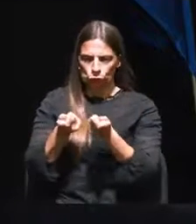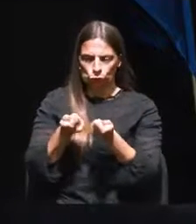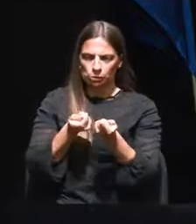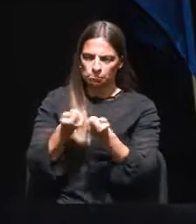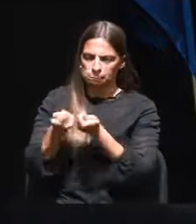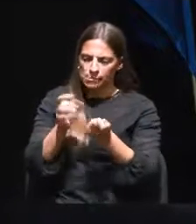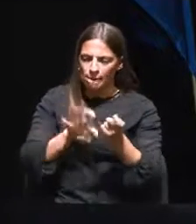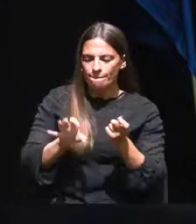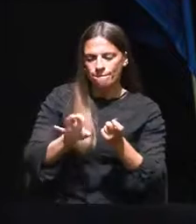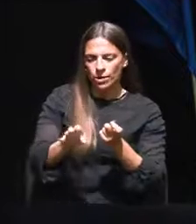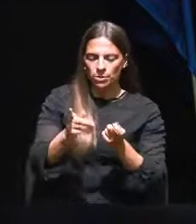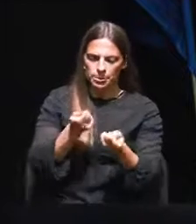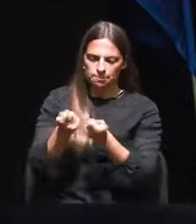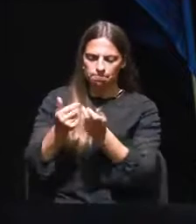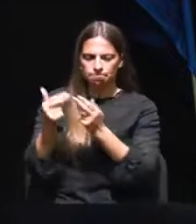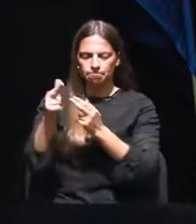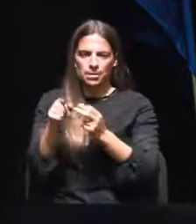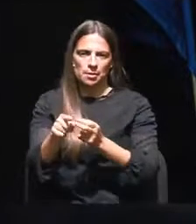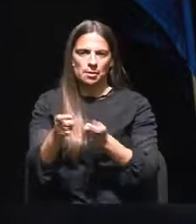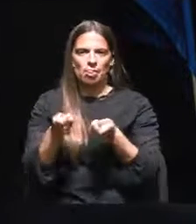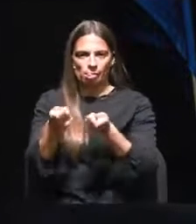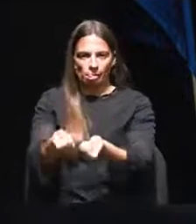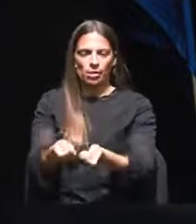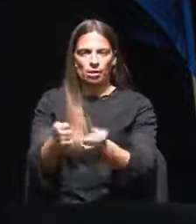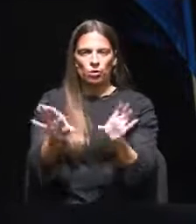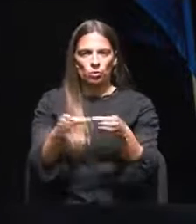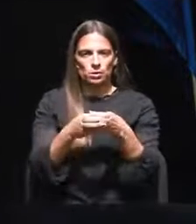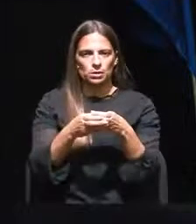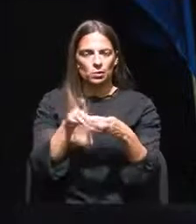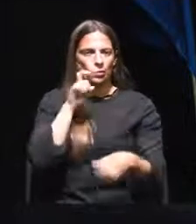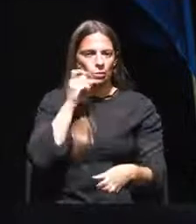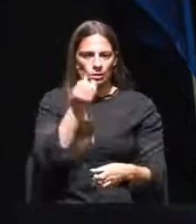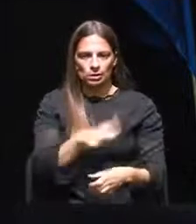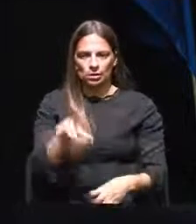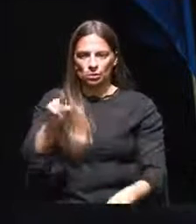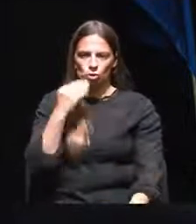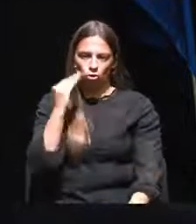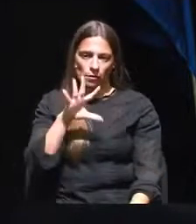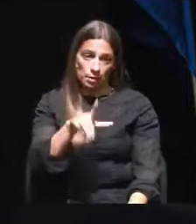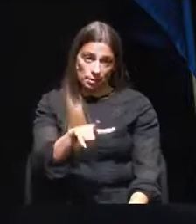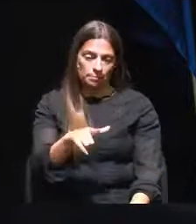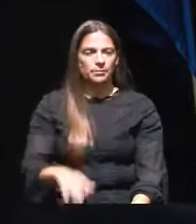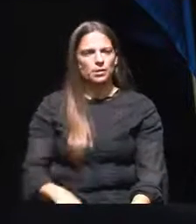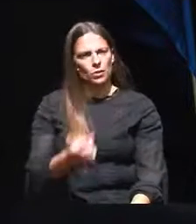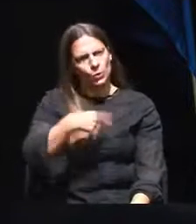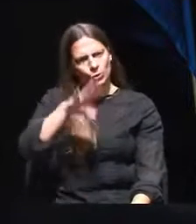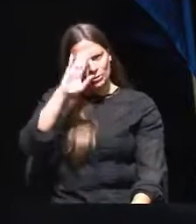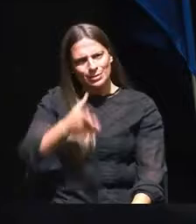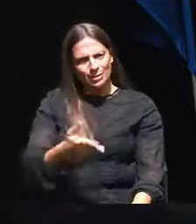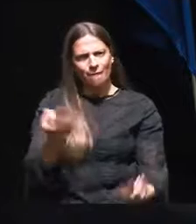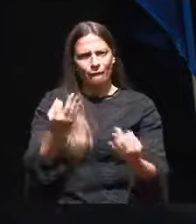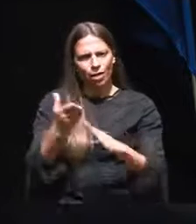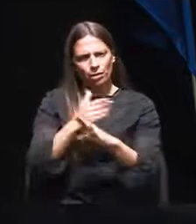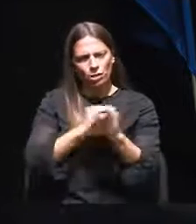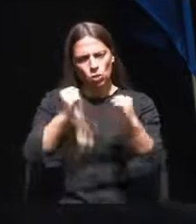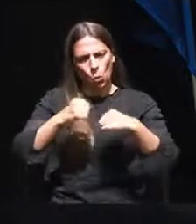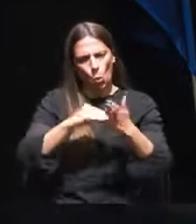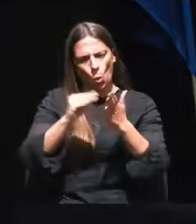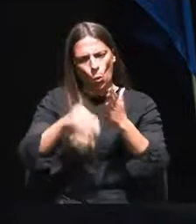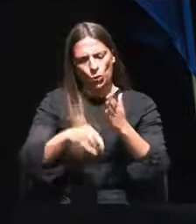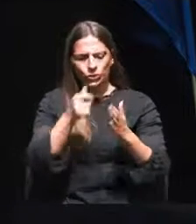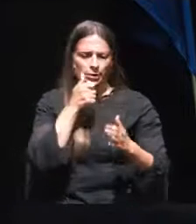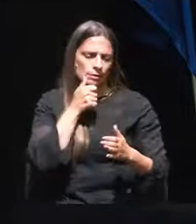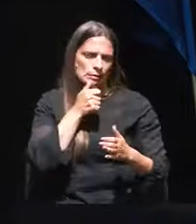financeiro e administrativo às Comissões de Proteção de Crianças e Jovens em Lisboa. Como sabemos, apesar dos anteriores contratos de delegação de